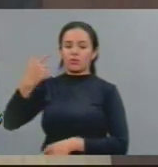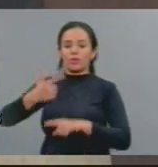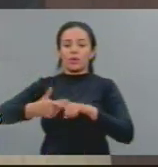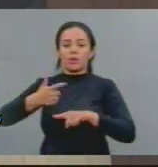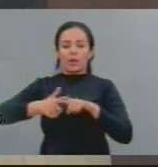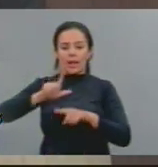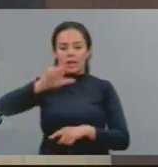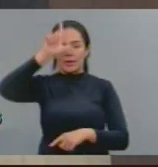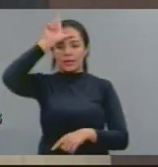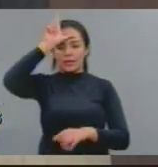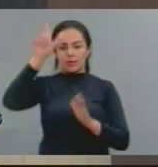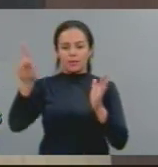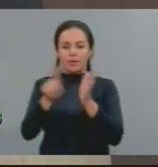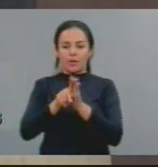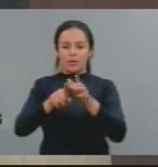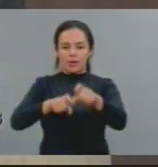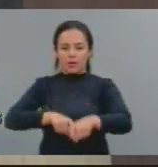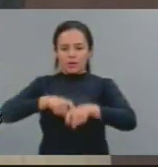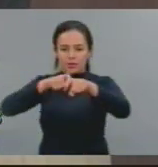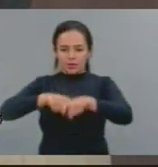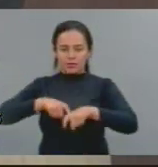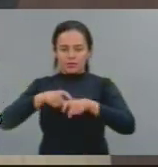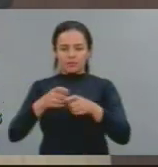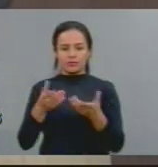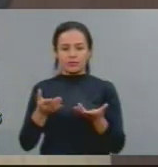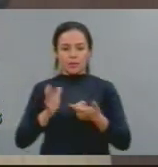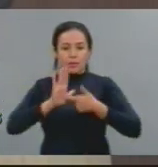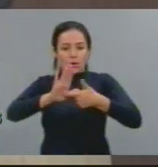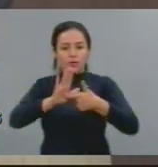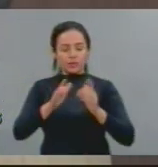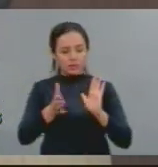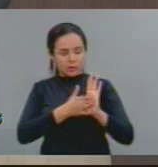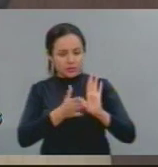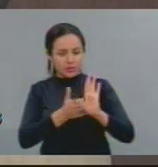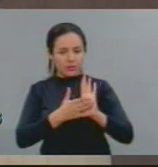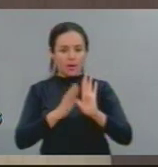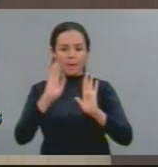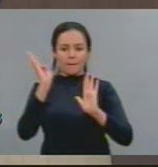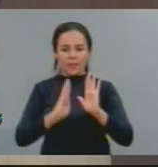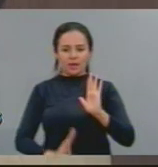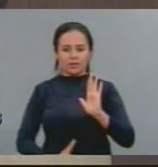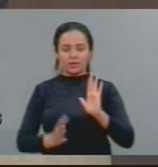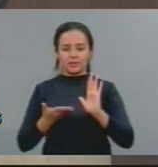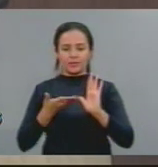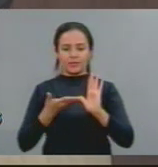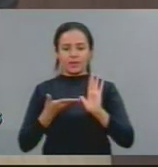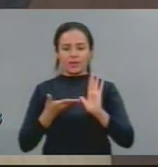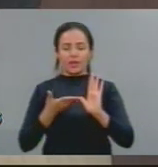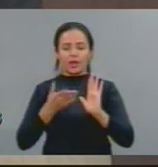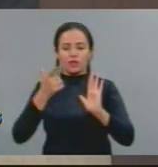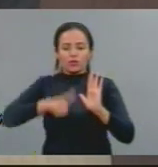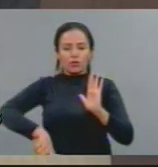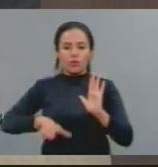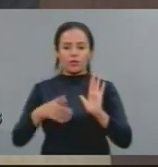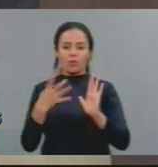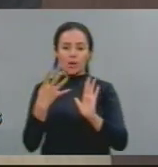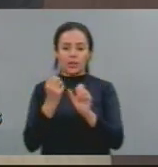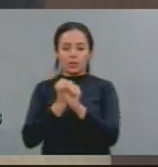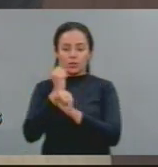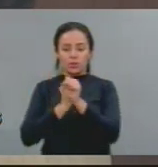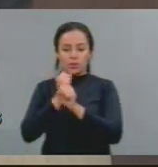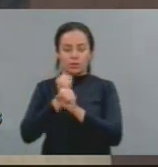camponesa. Isso não é um Brasil do passado. Está aqui o Brasil do presente. Quarto ano consecutivo, líder